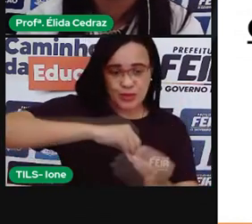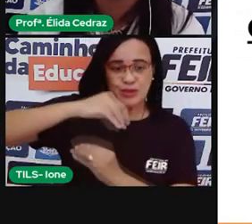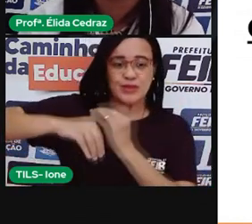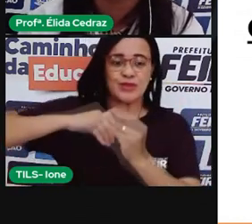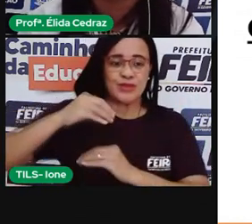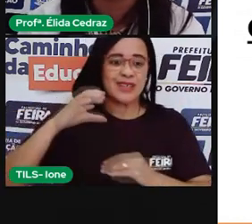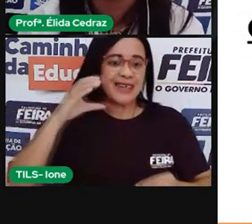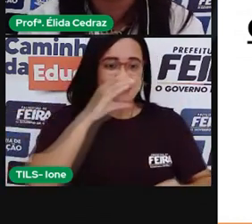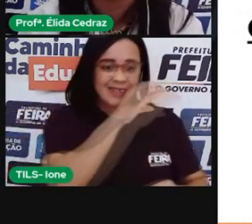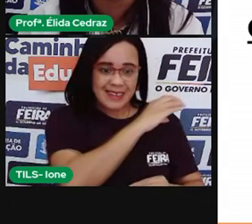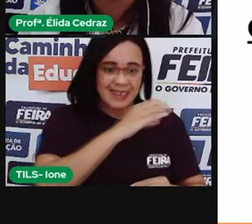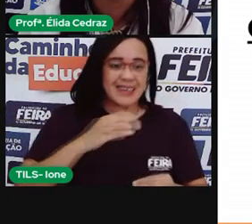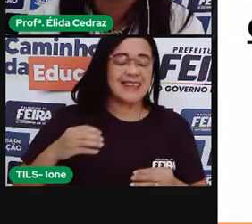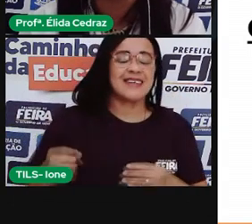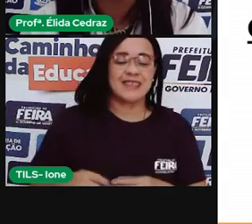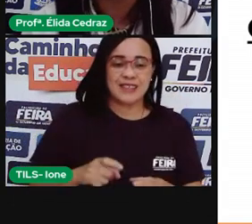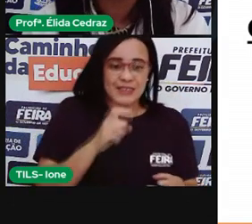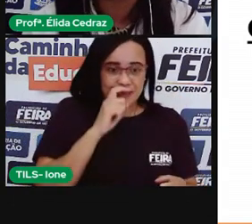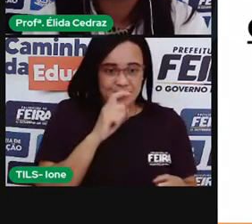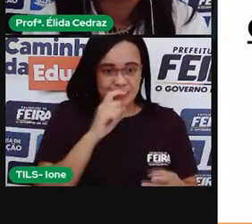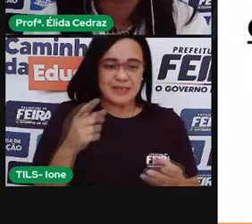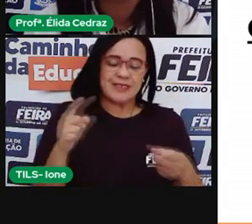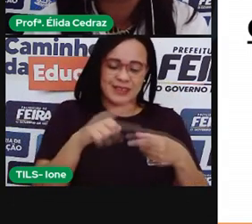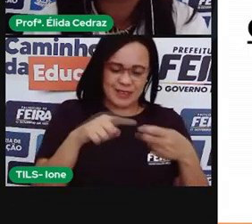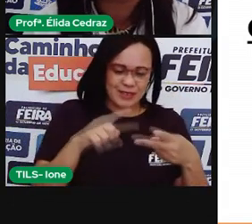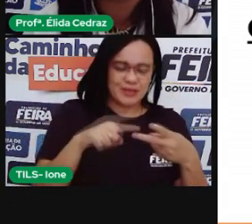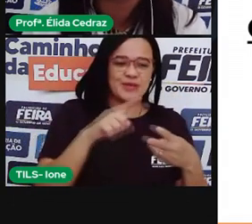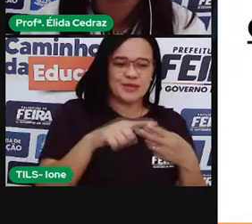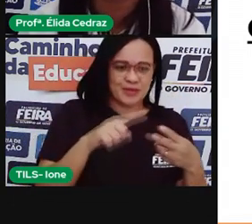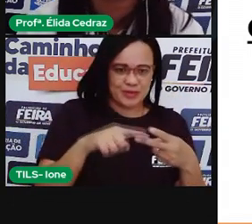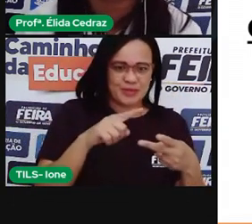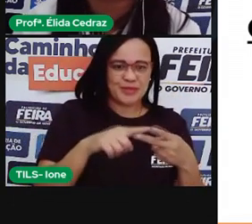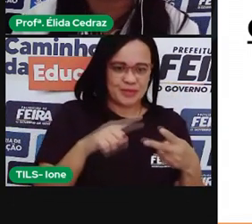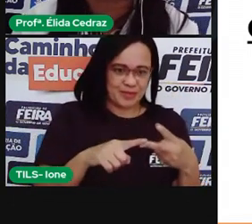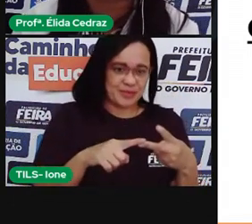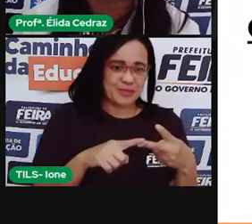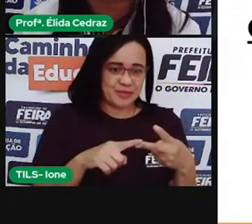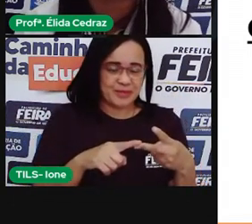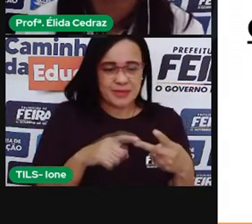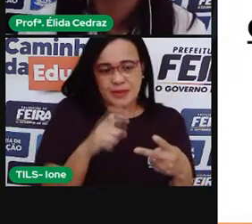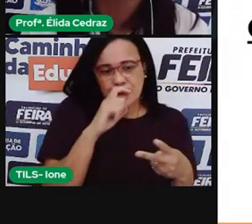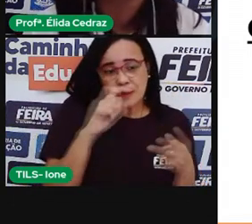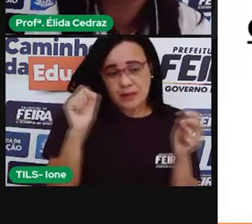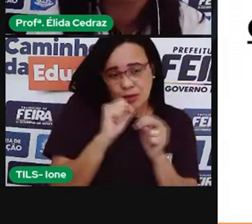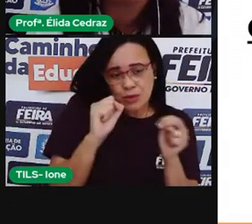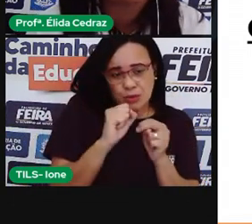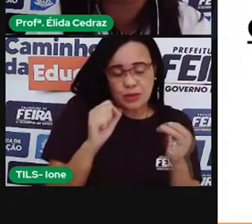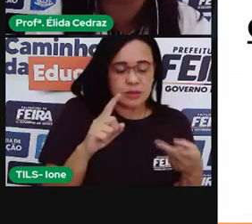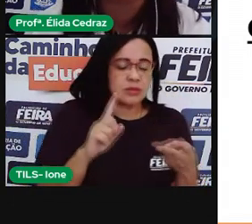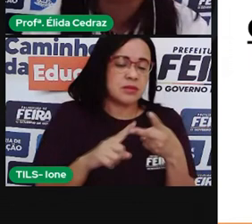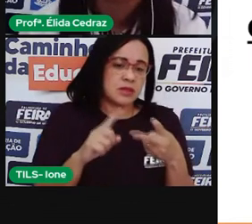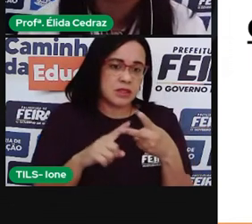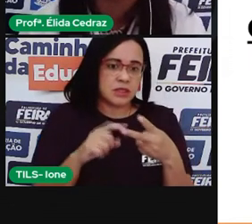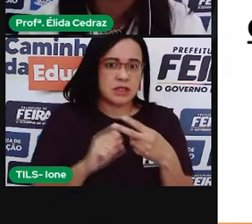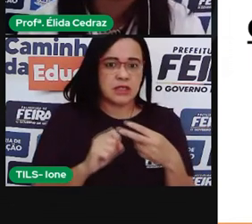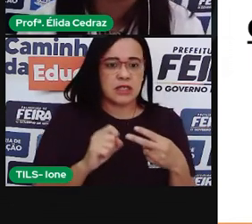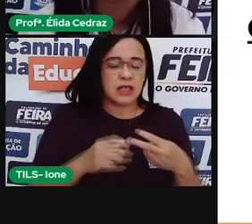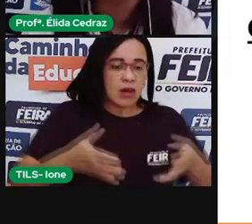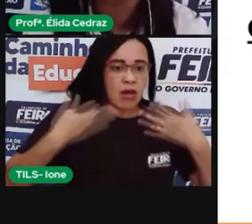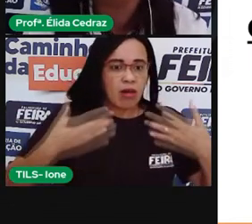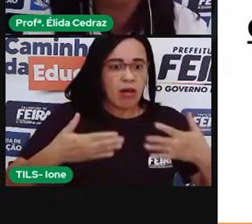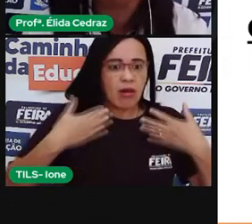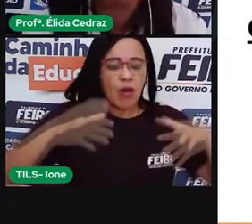estações bem definidas. Um inverno seco e um verão chuvoso. Isso mesmo, o